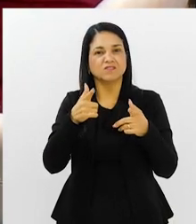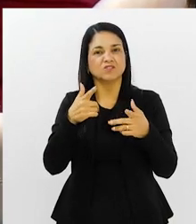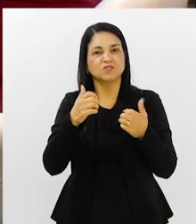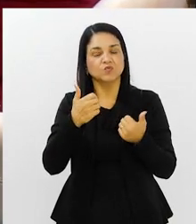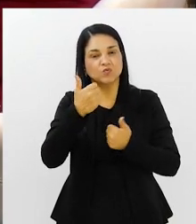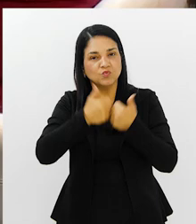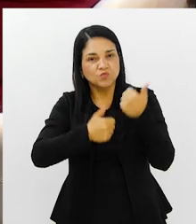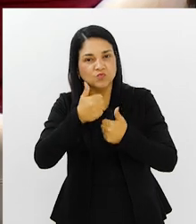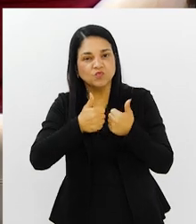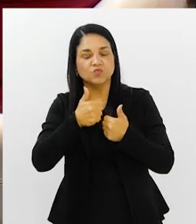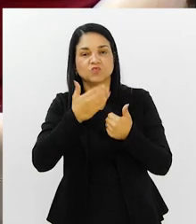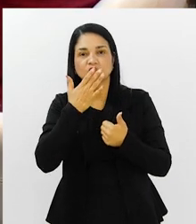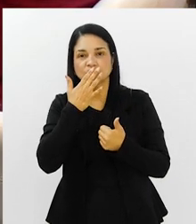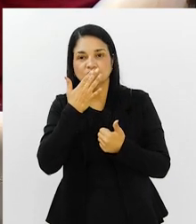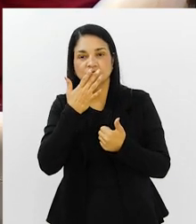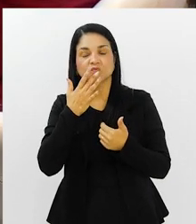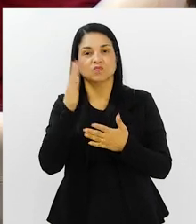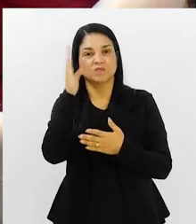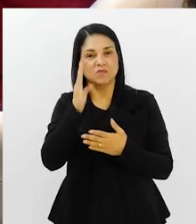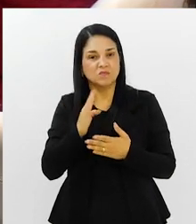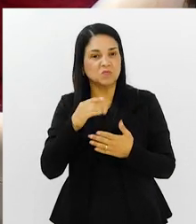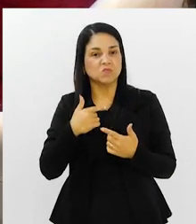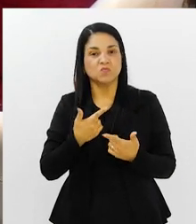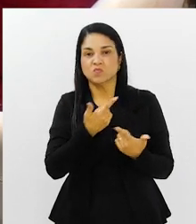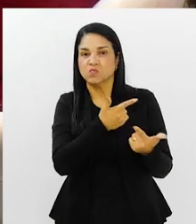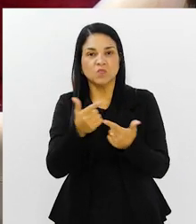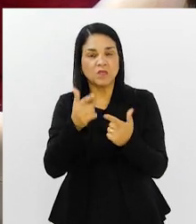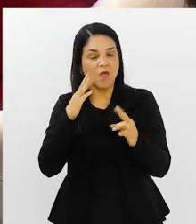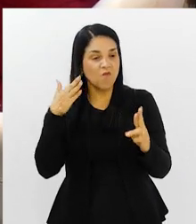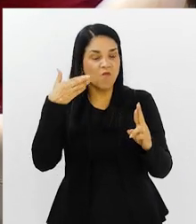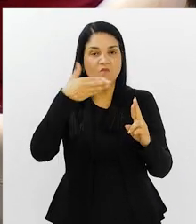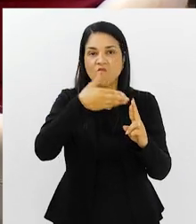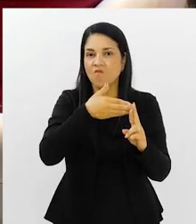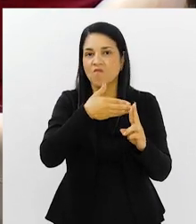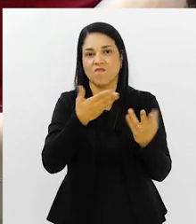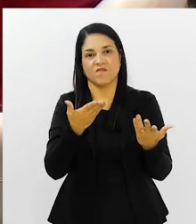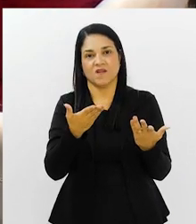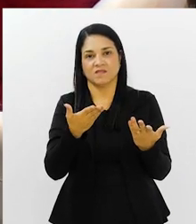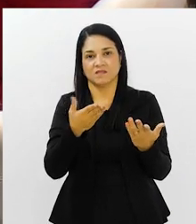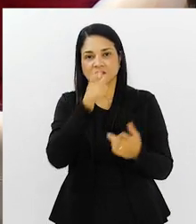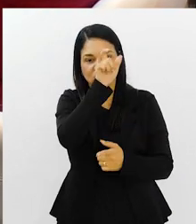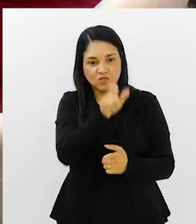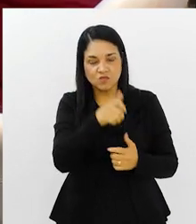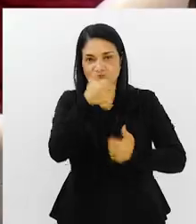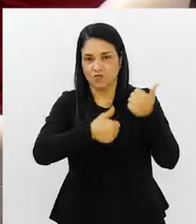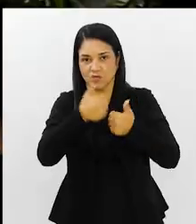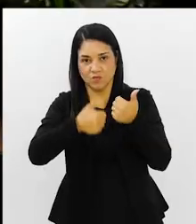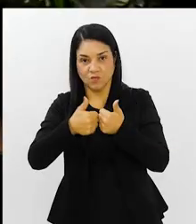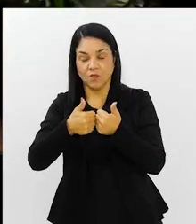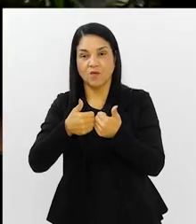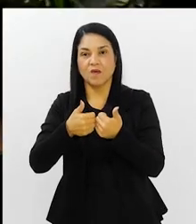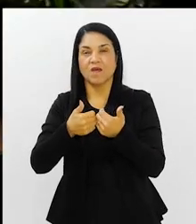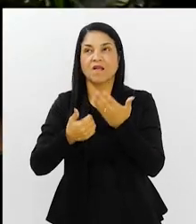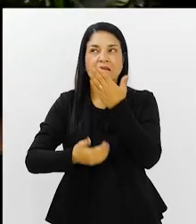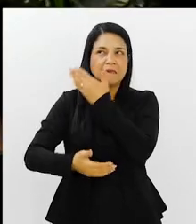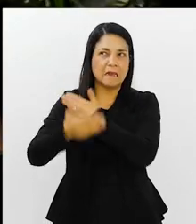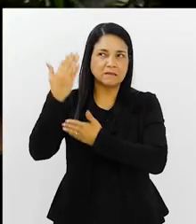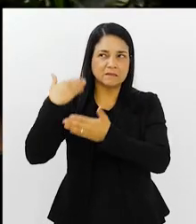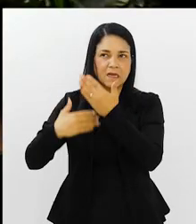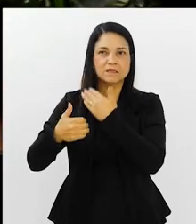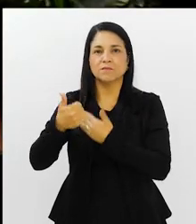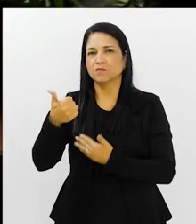brasileiro não tenha um foco como o Romário, um foco como tínhamos com o Ronaldo? Isso recentemente, para não dizer década de 70,